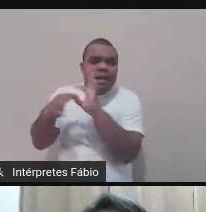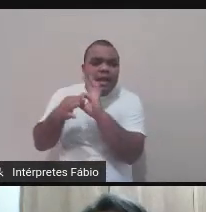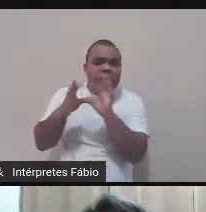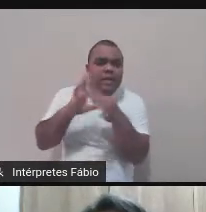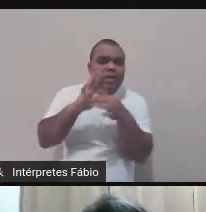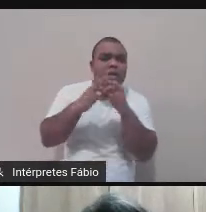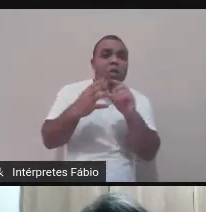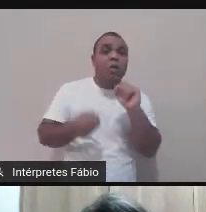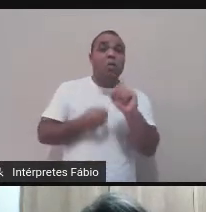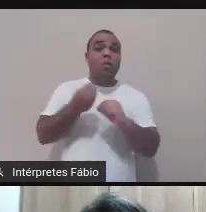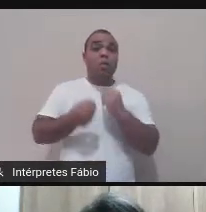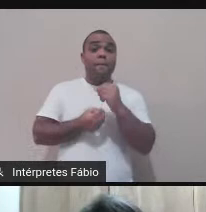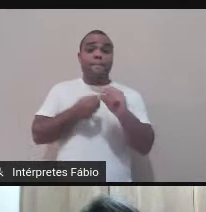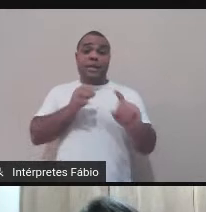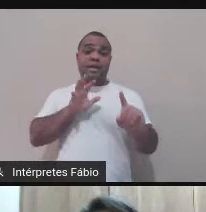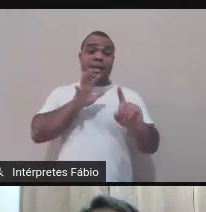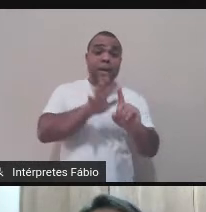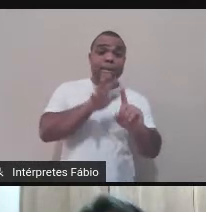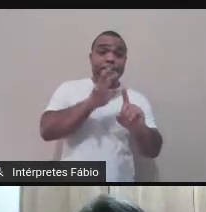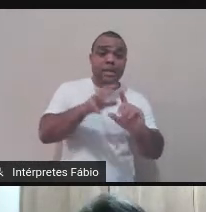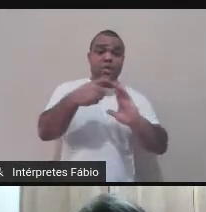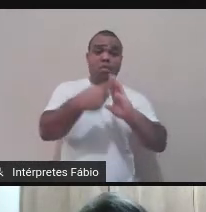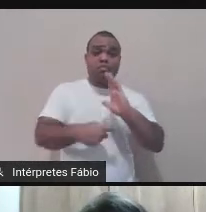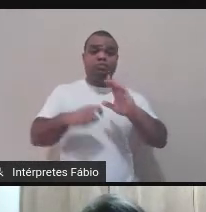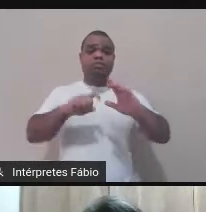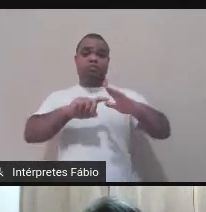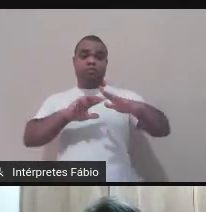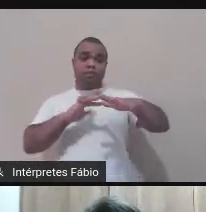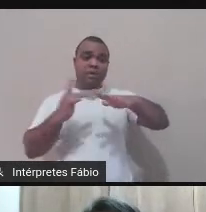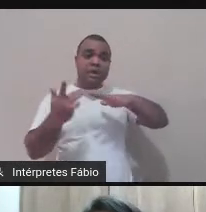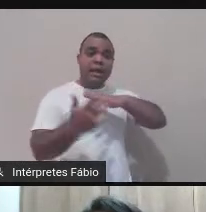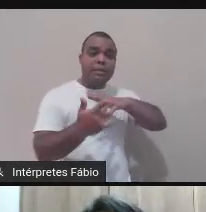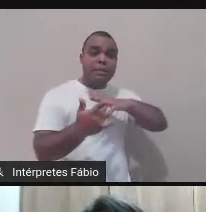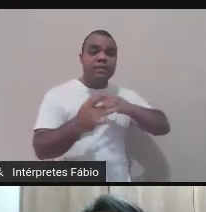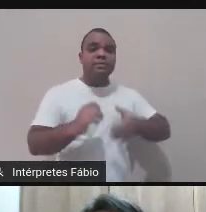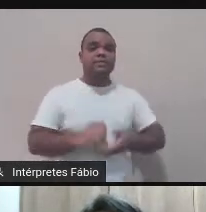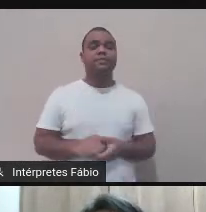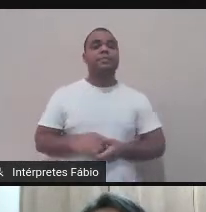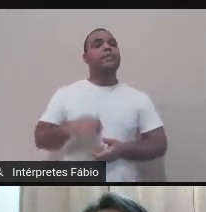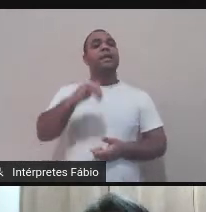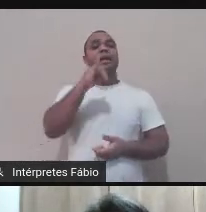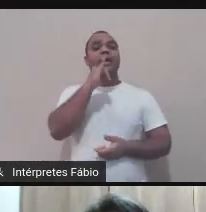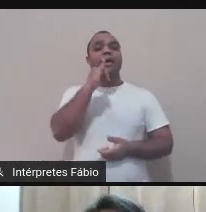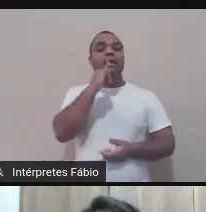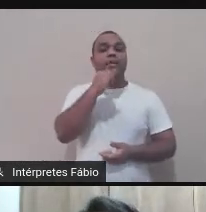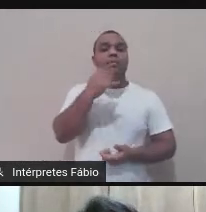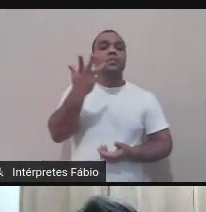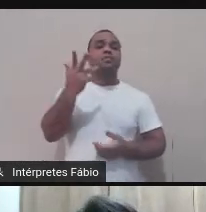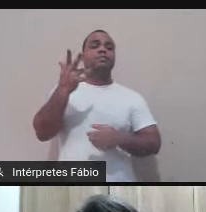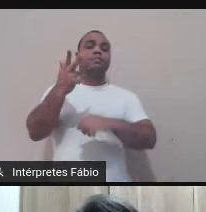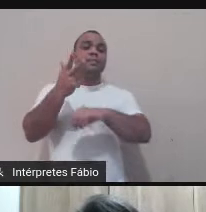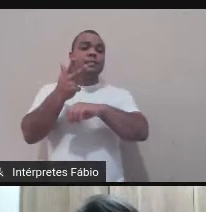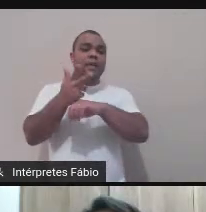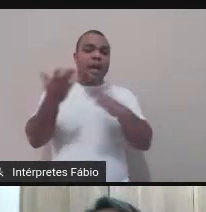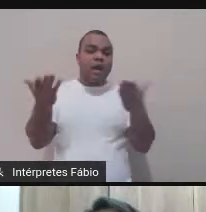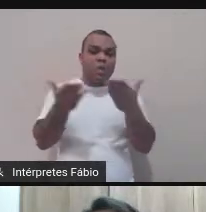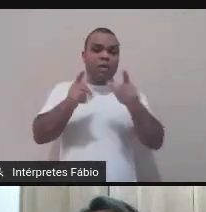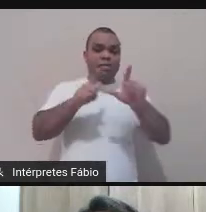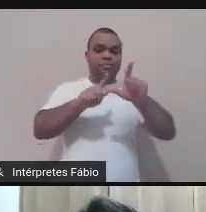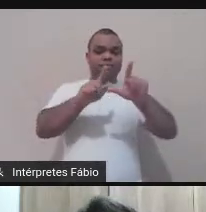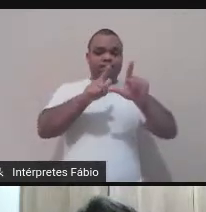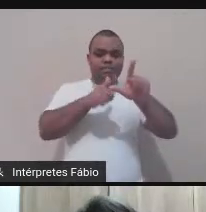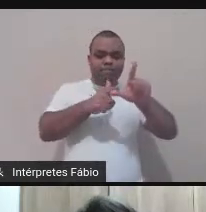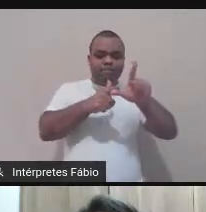-suporte, ou seja, a mídia técnica. A recepção dessa live certamente será diferente para quem está assistindo